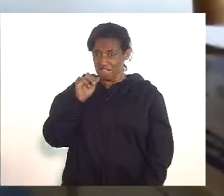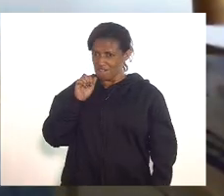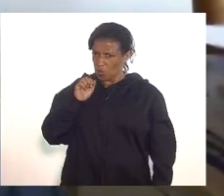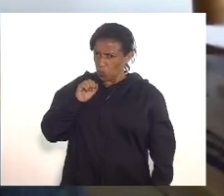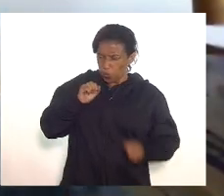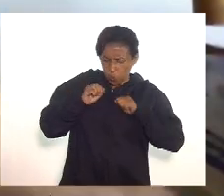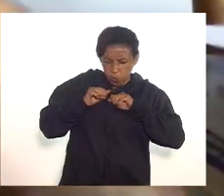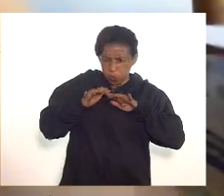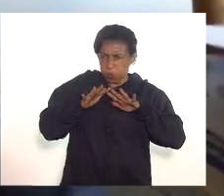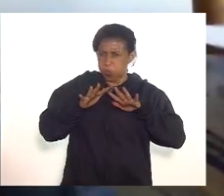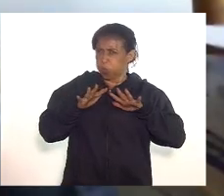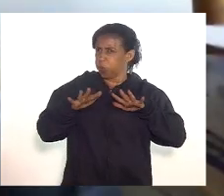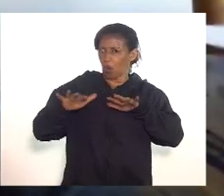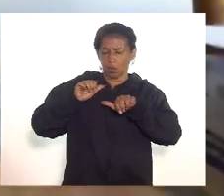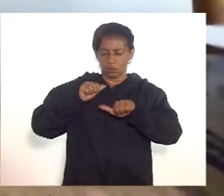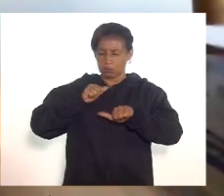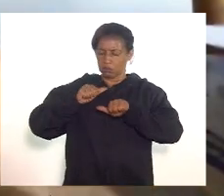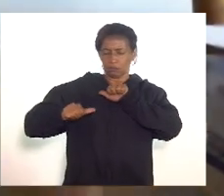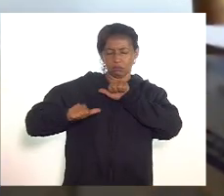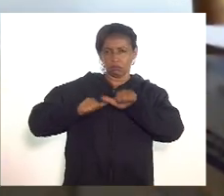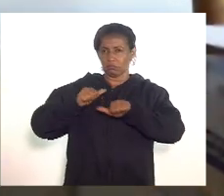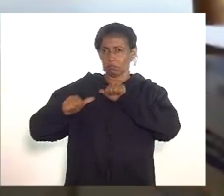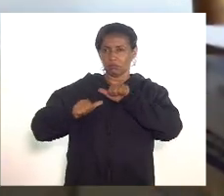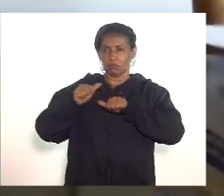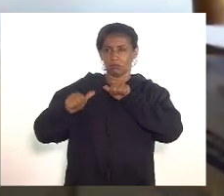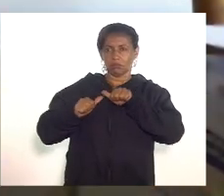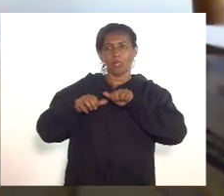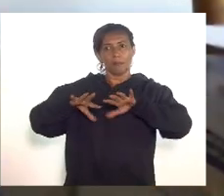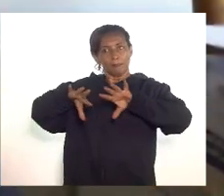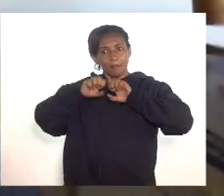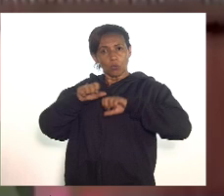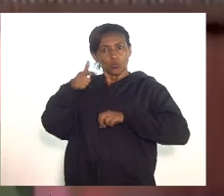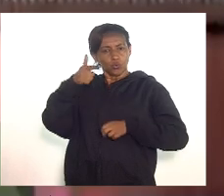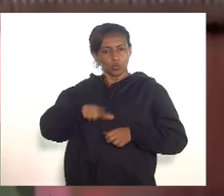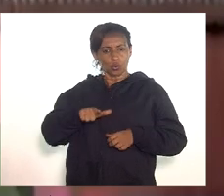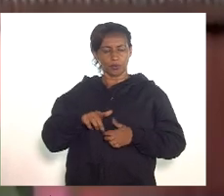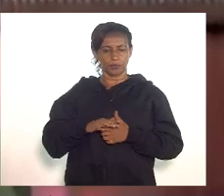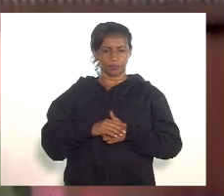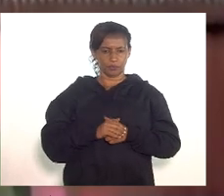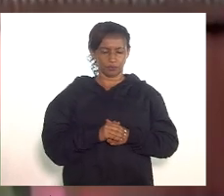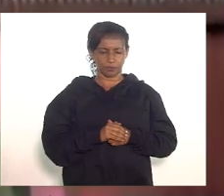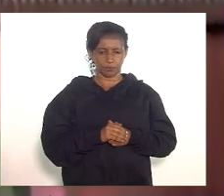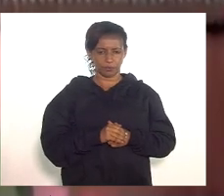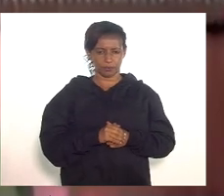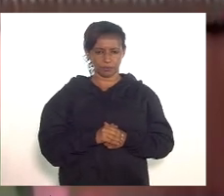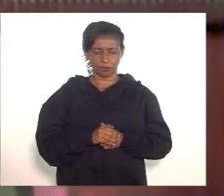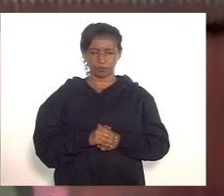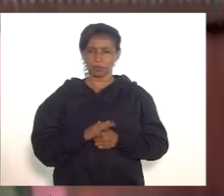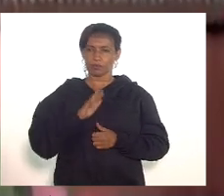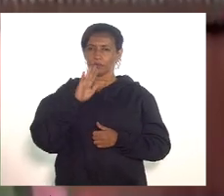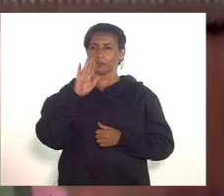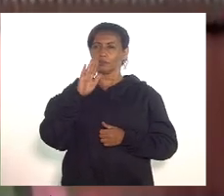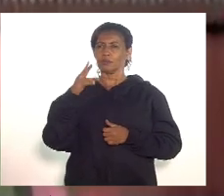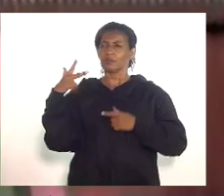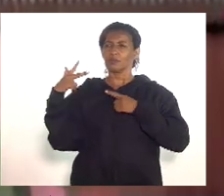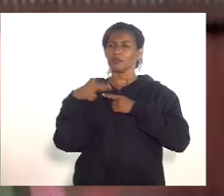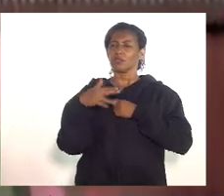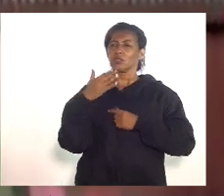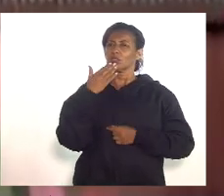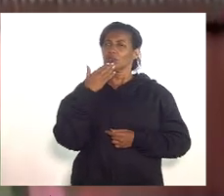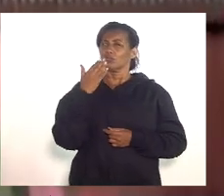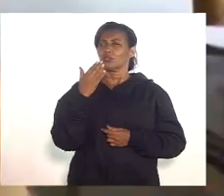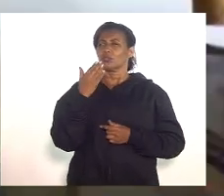que se transforma e reinfecta deputado me permite uma parte bem